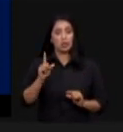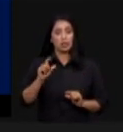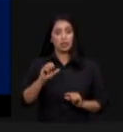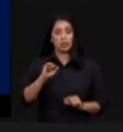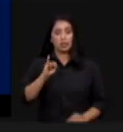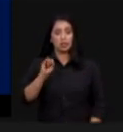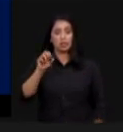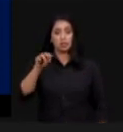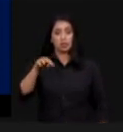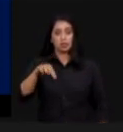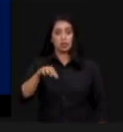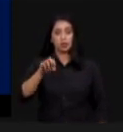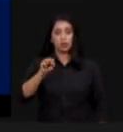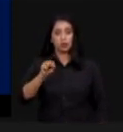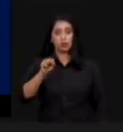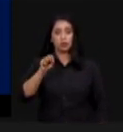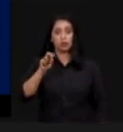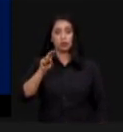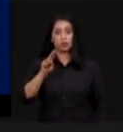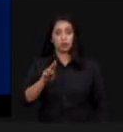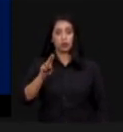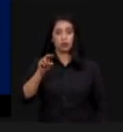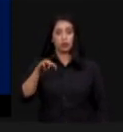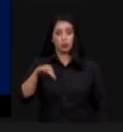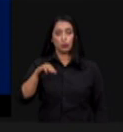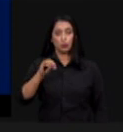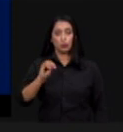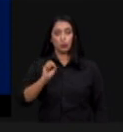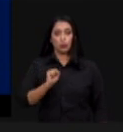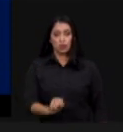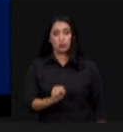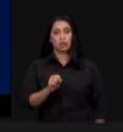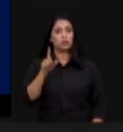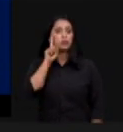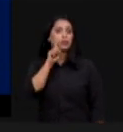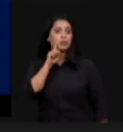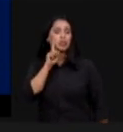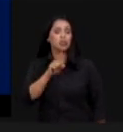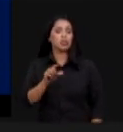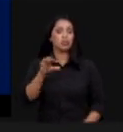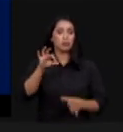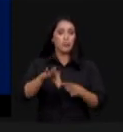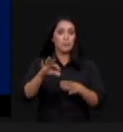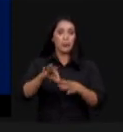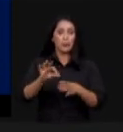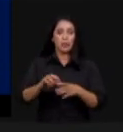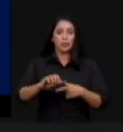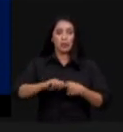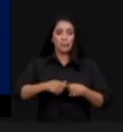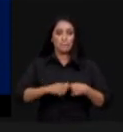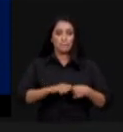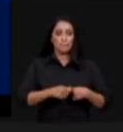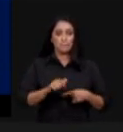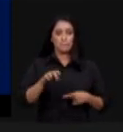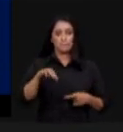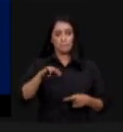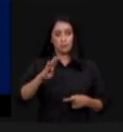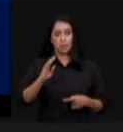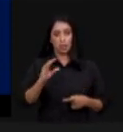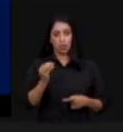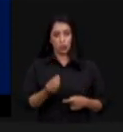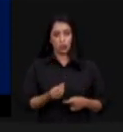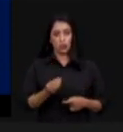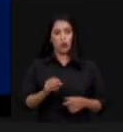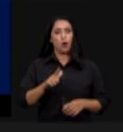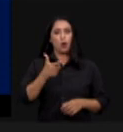mesma coisa, nós também usamos menos insumos do que os americanos usam para produzir milho. Outro